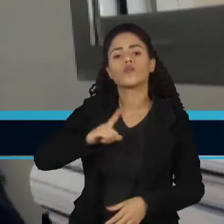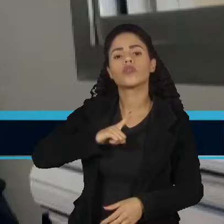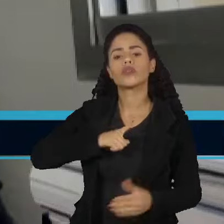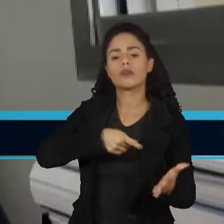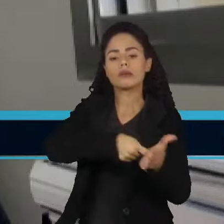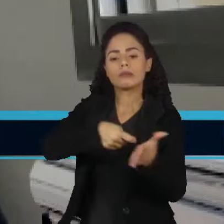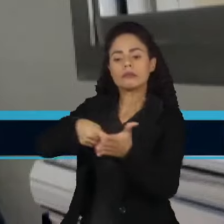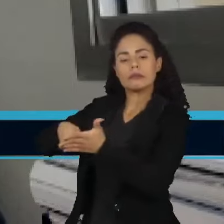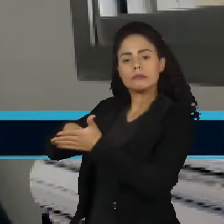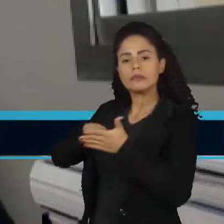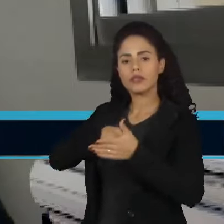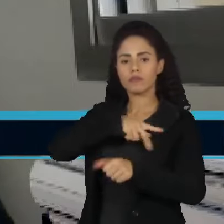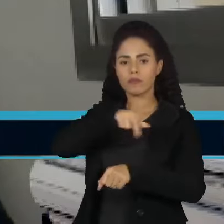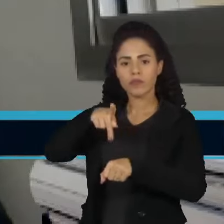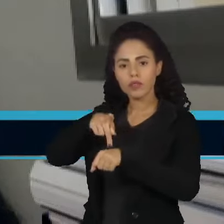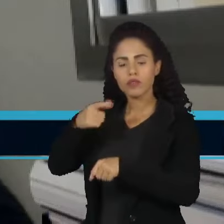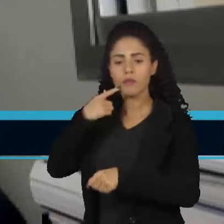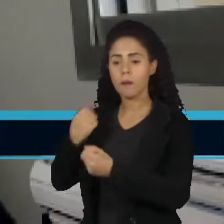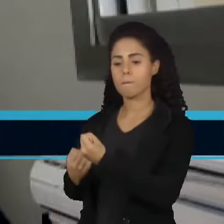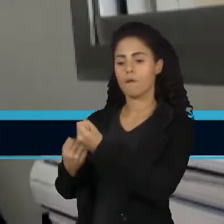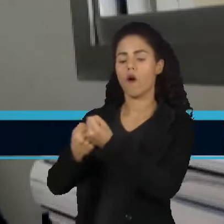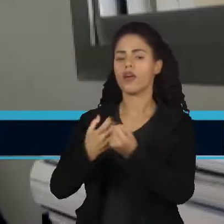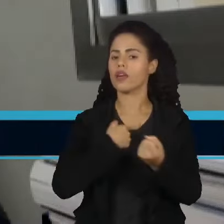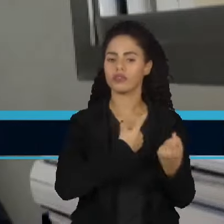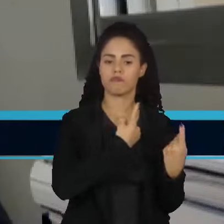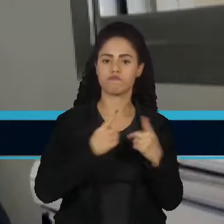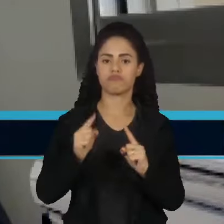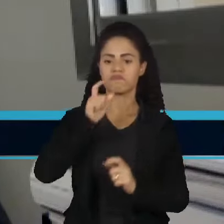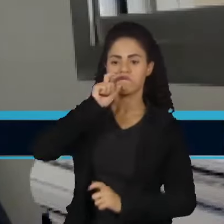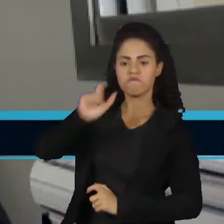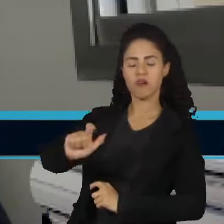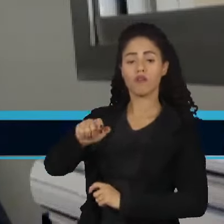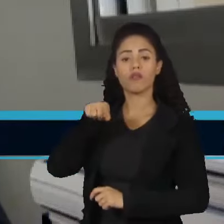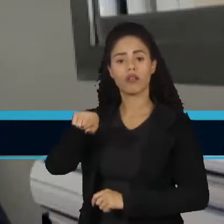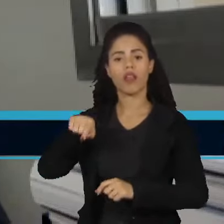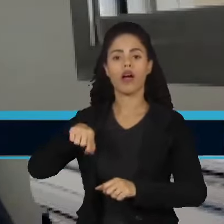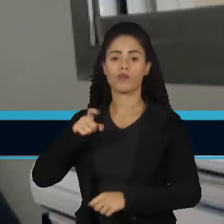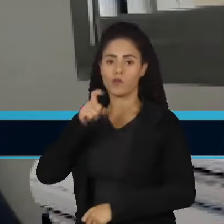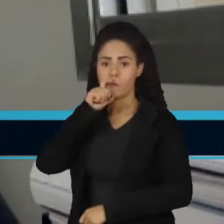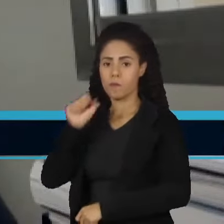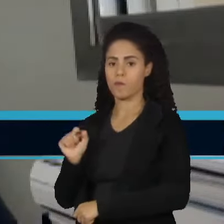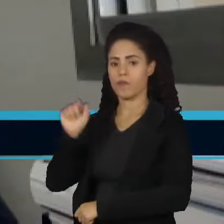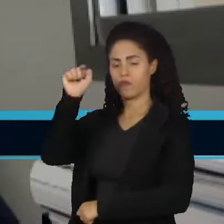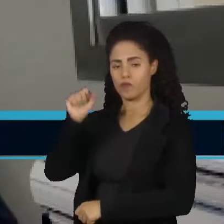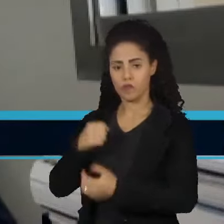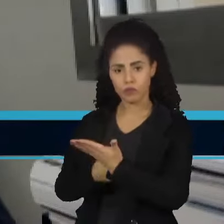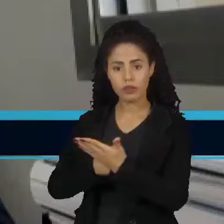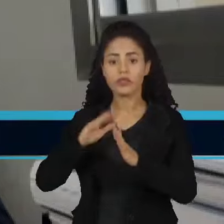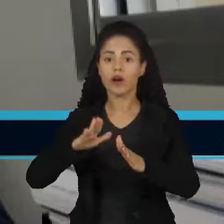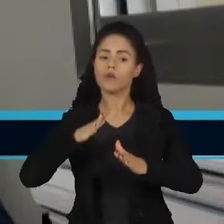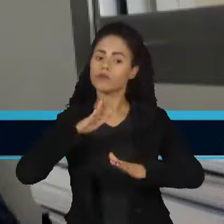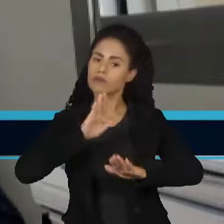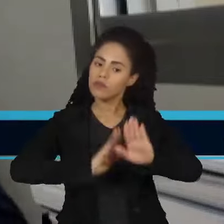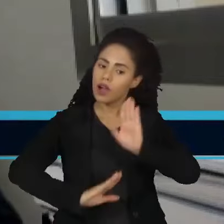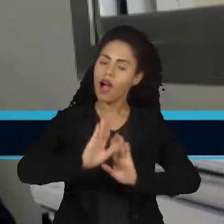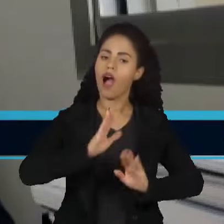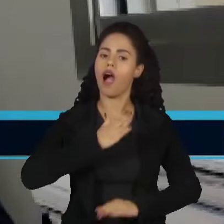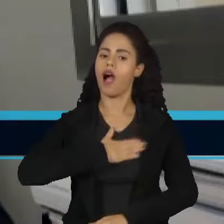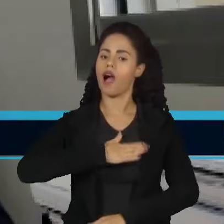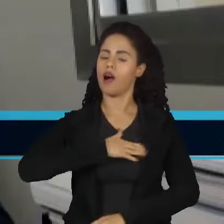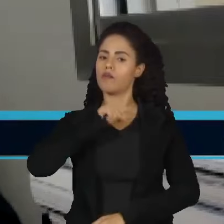pressões de um lado e do outro, as que apoiam e as que criticam o governo de Maduro. Então, cabe cautela ao Brasil